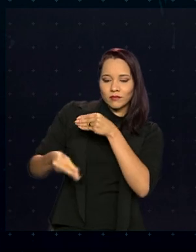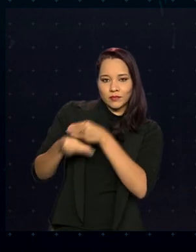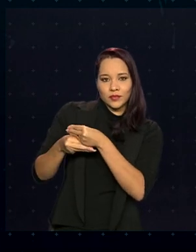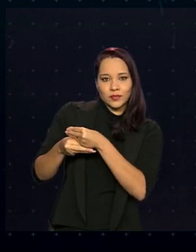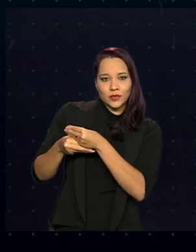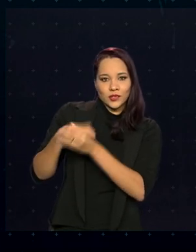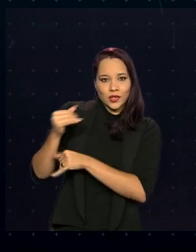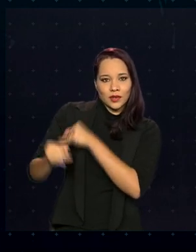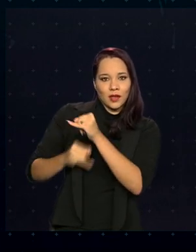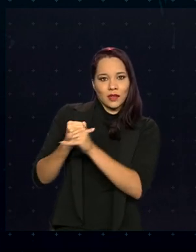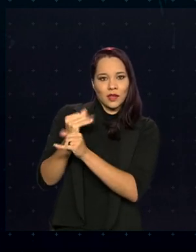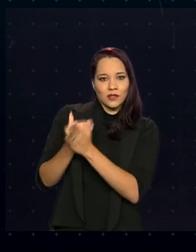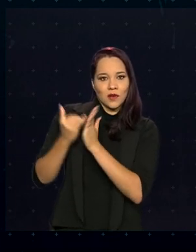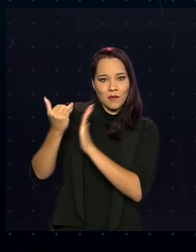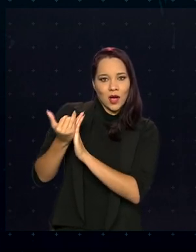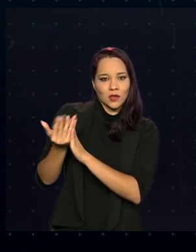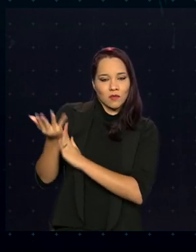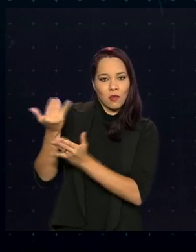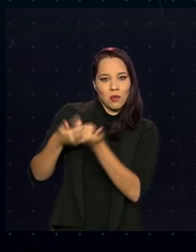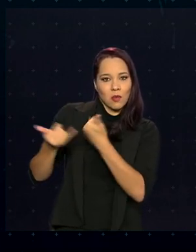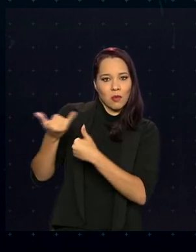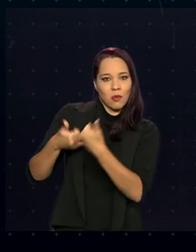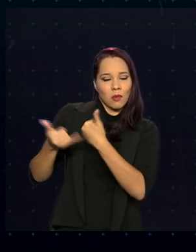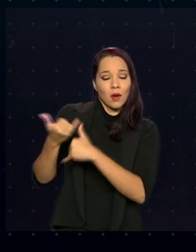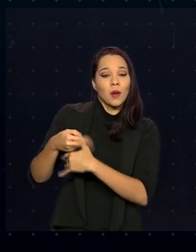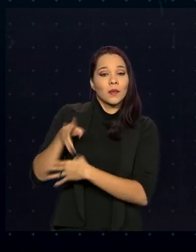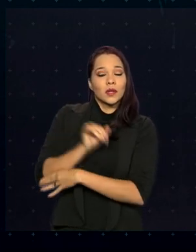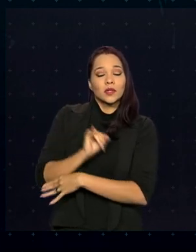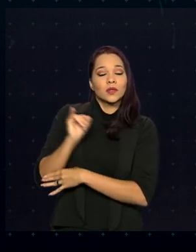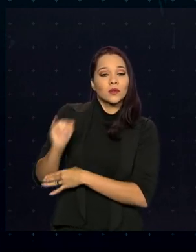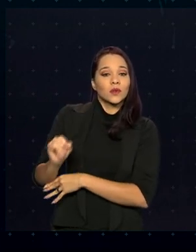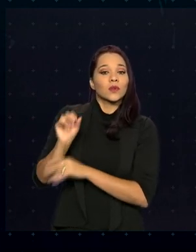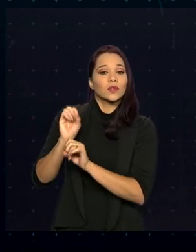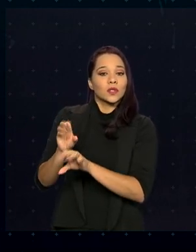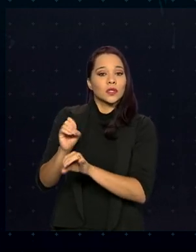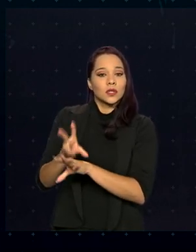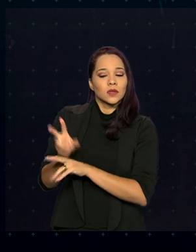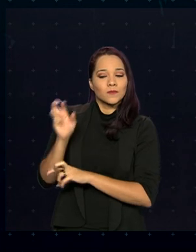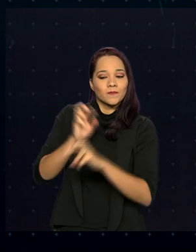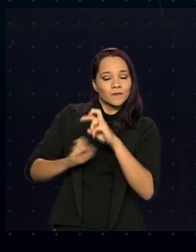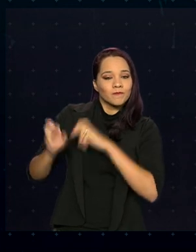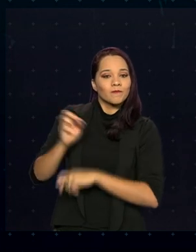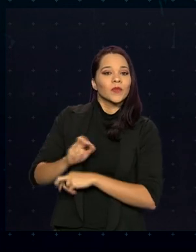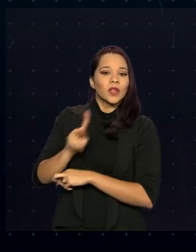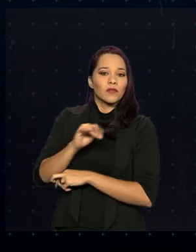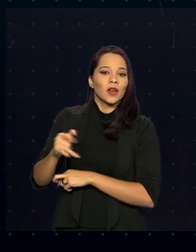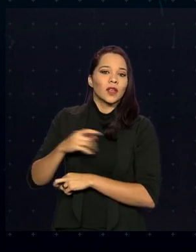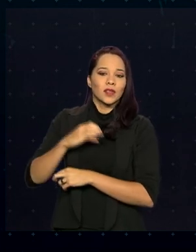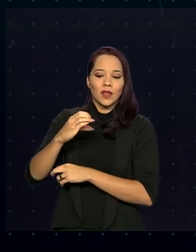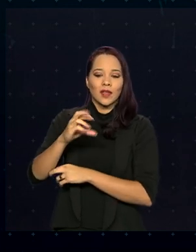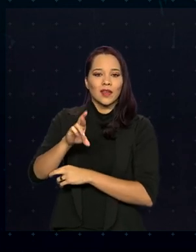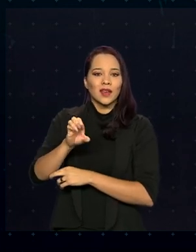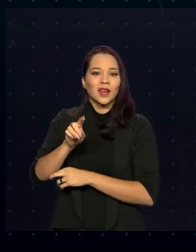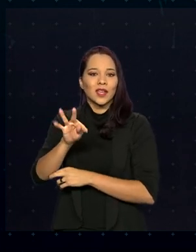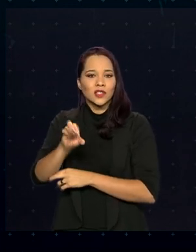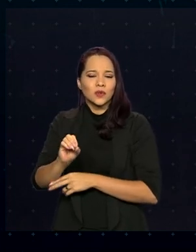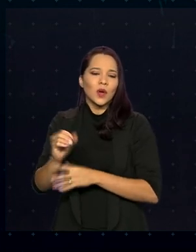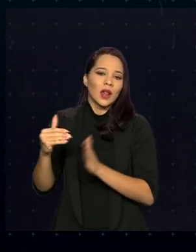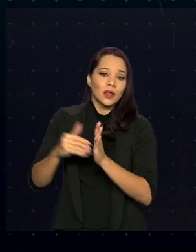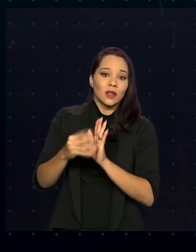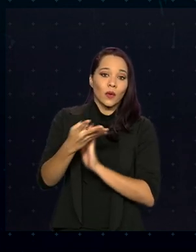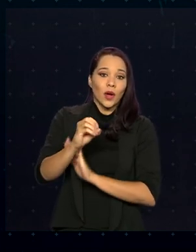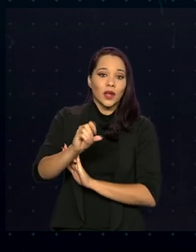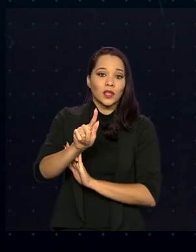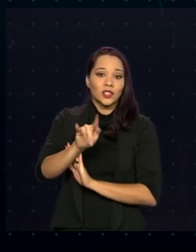móveis extras que serão gerenciados pelas instituições de ensino e terão crédito de 10 a 40 gigas,